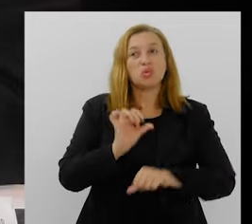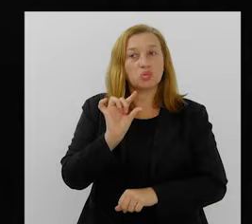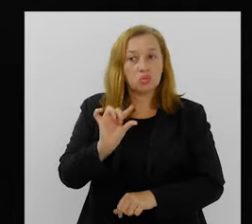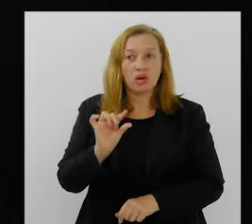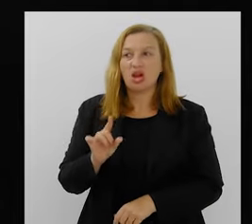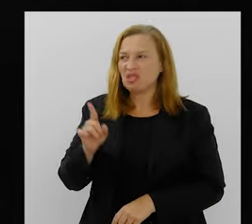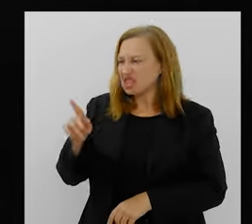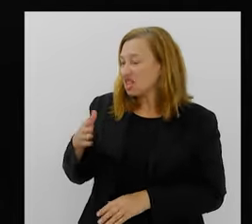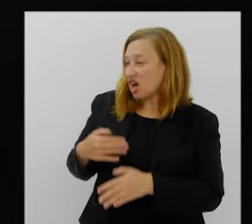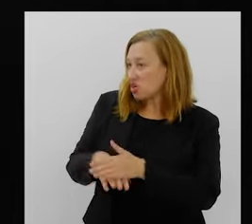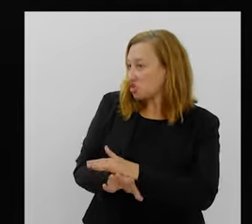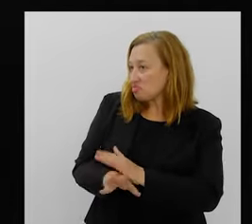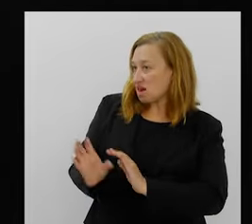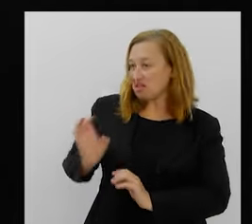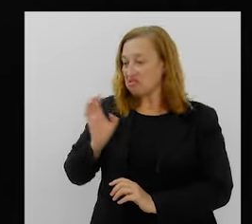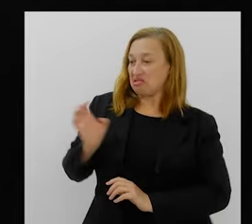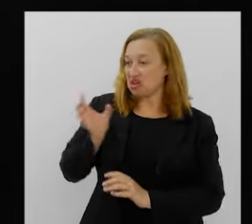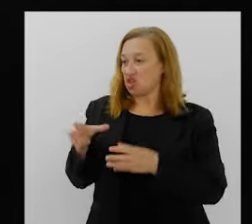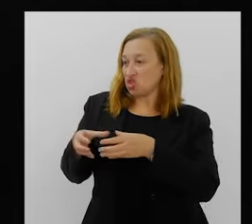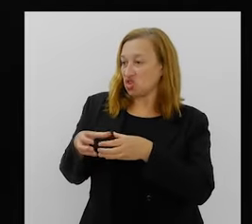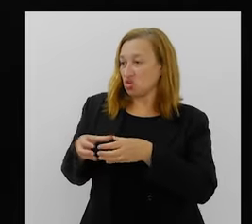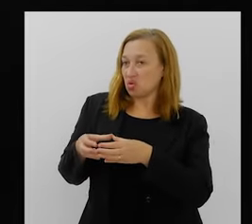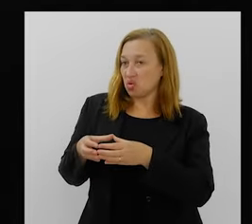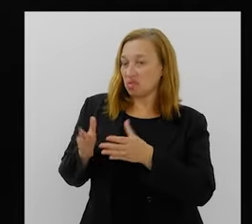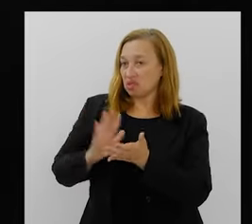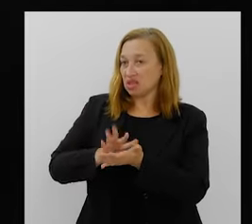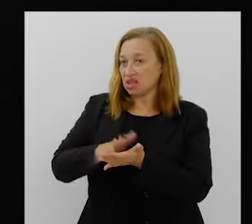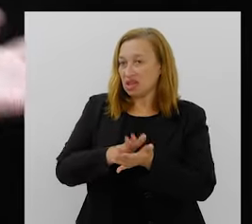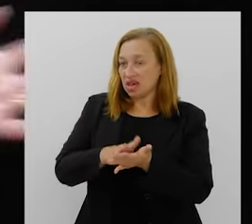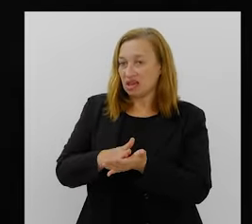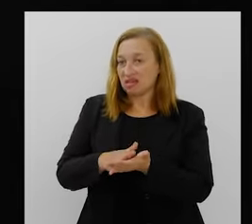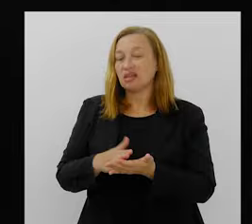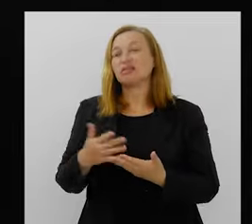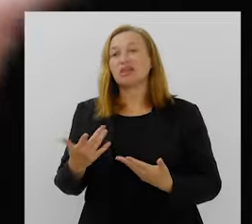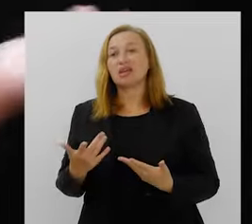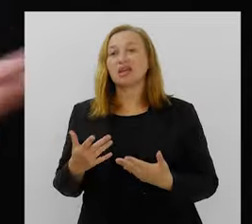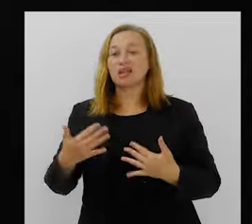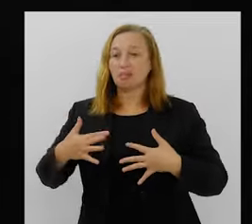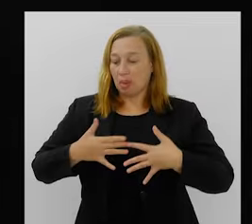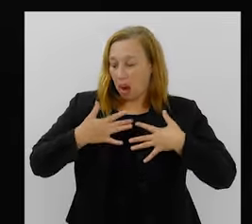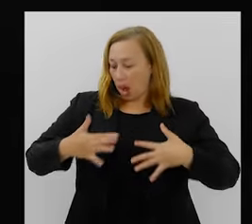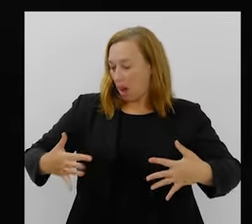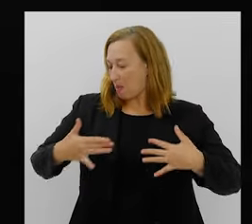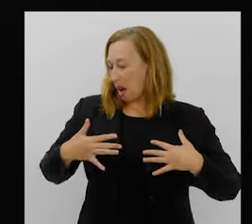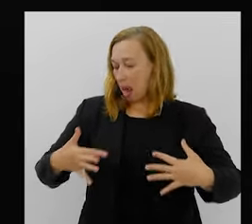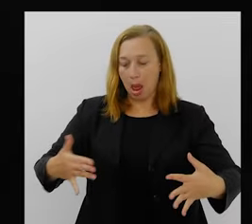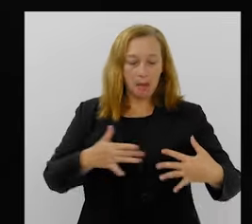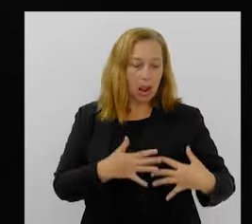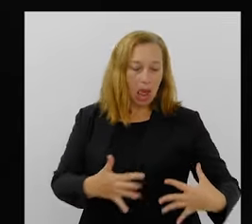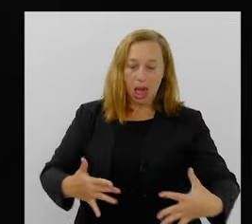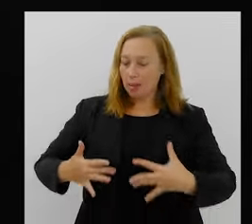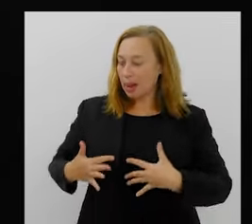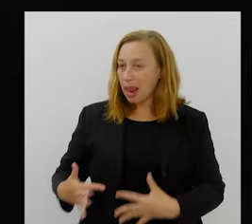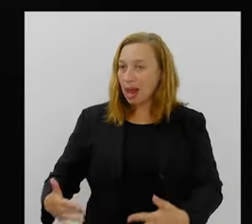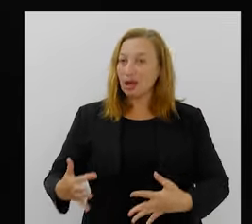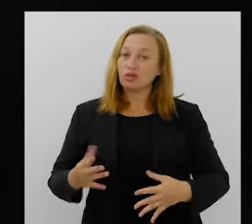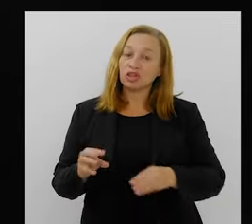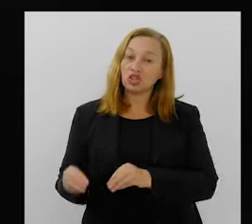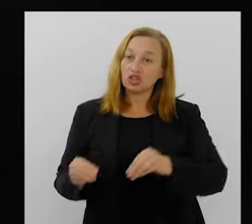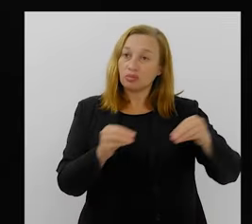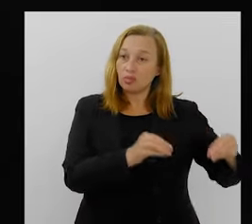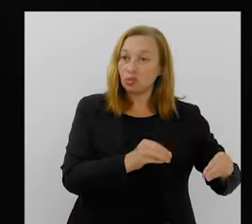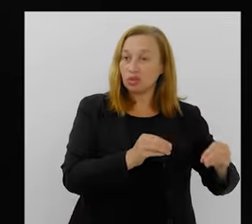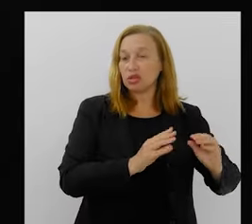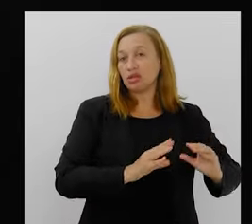muito isso para mim, né? Você está acostumada com escola rica. Então, tinha muito fazão, estraze, pedra. E quando a gente vai para o acesso, a gente sente uma